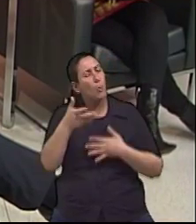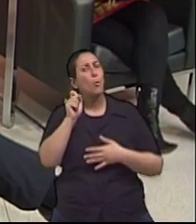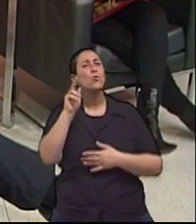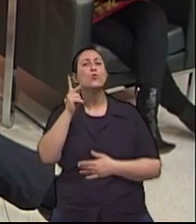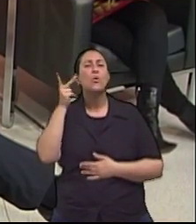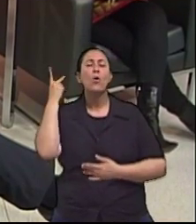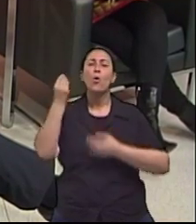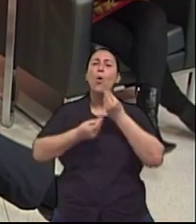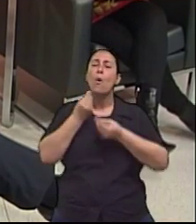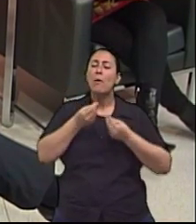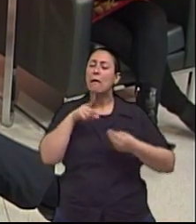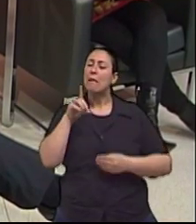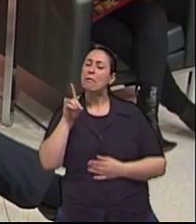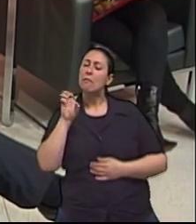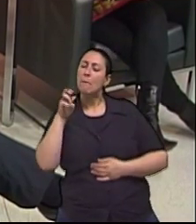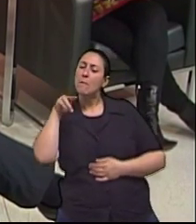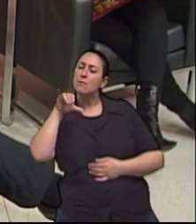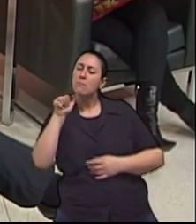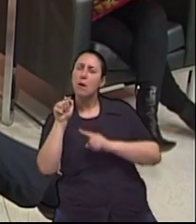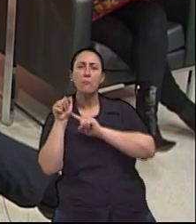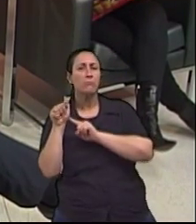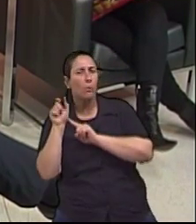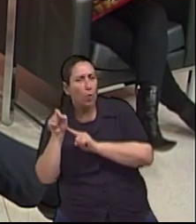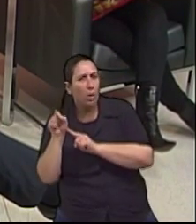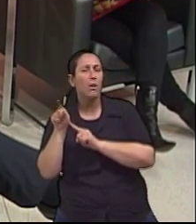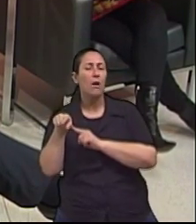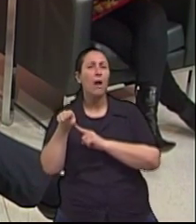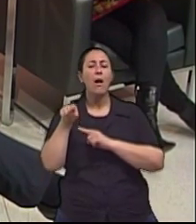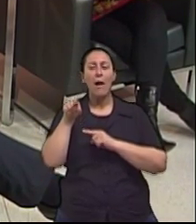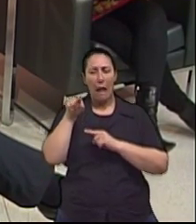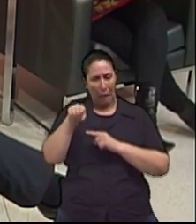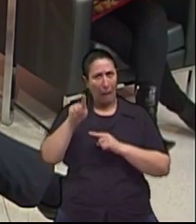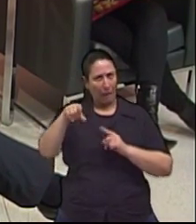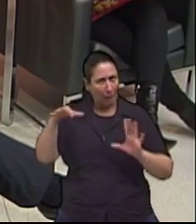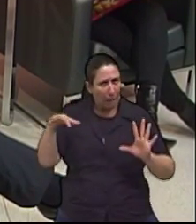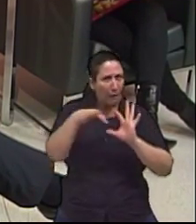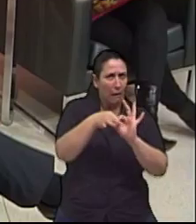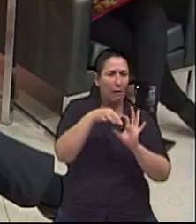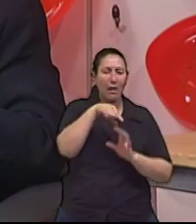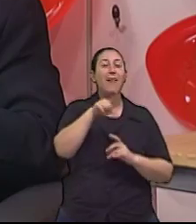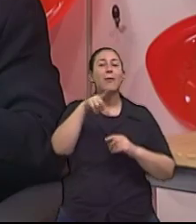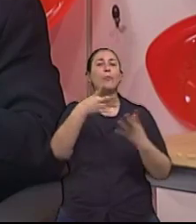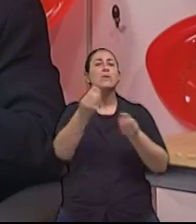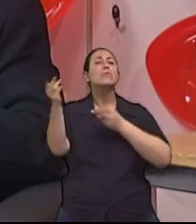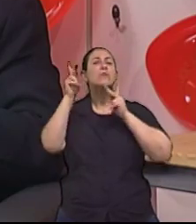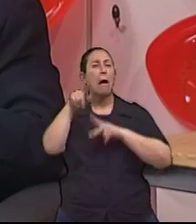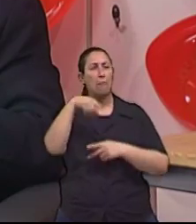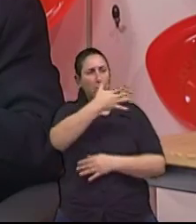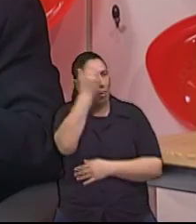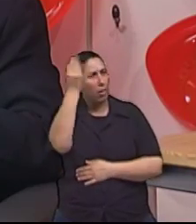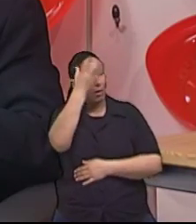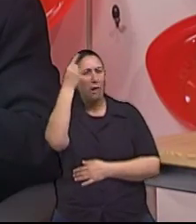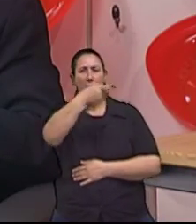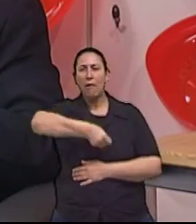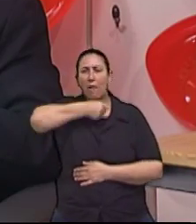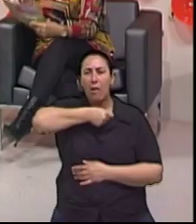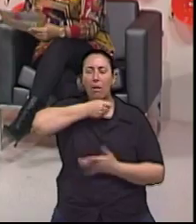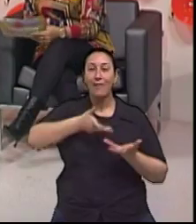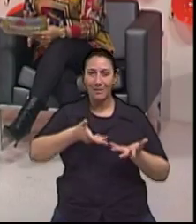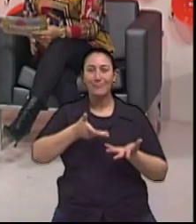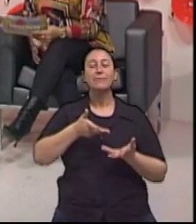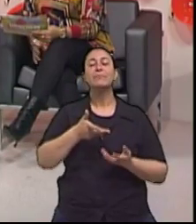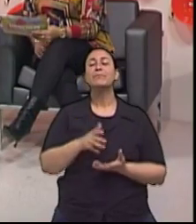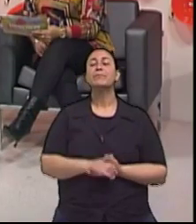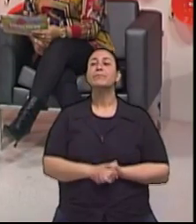desse conhecimento do que é demência, do que não é ou era mesmo que caduquisse, que diziam antigamente, né? E a história do Alzheimer?